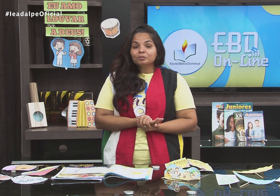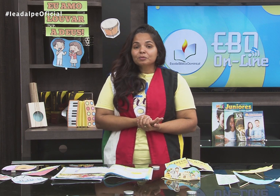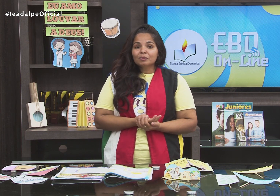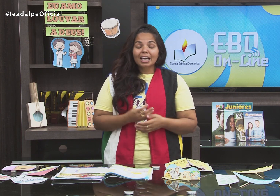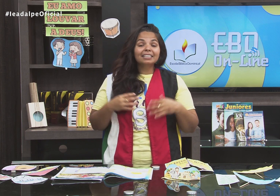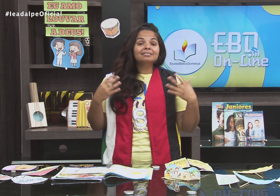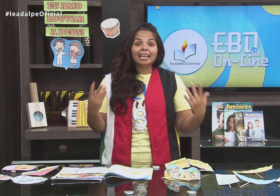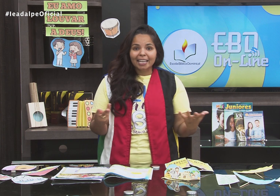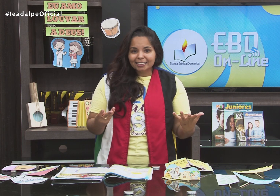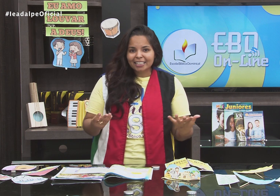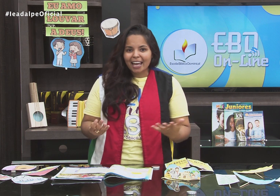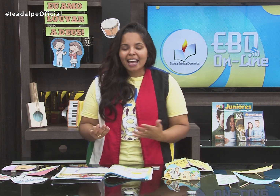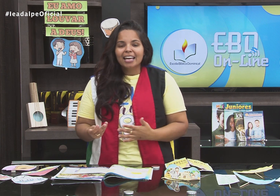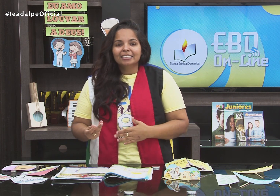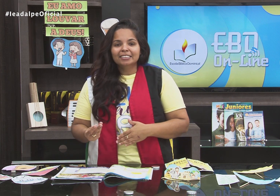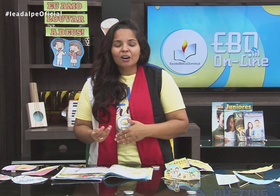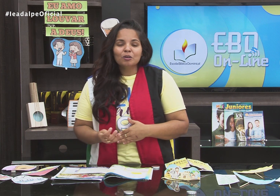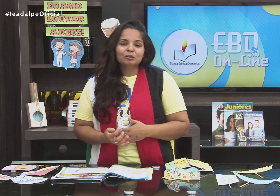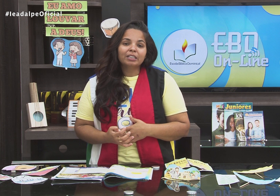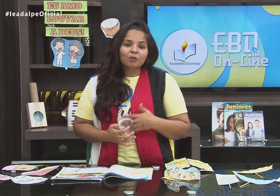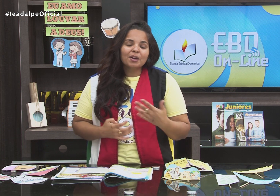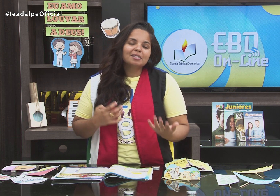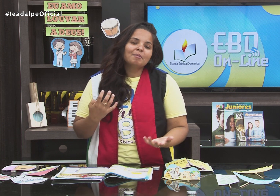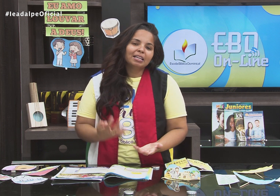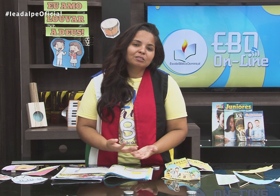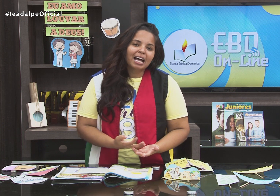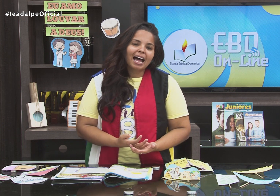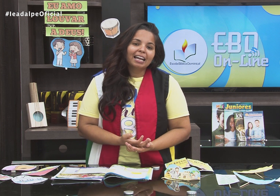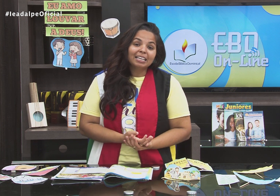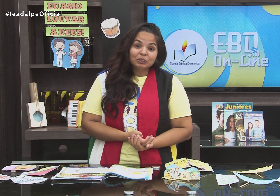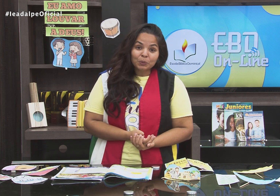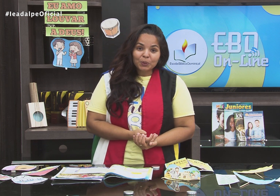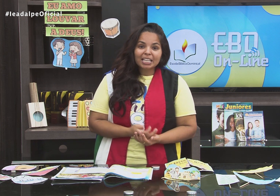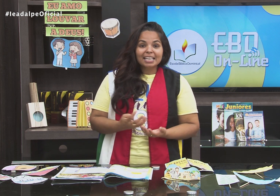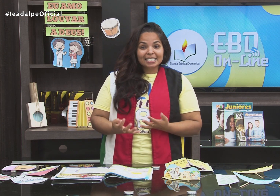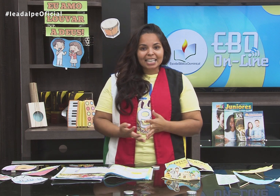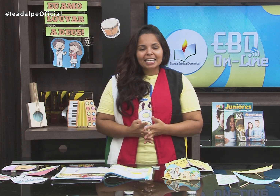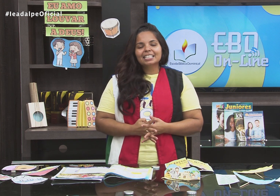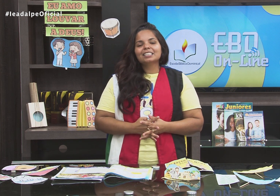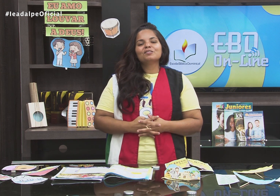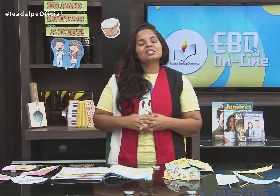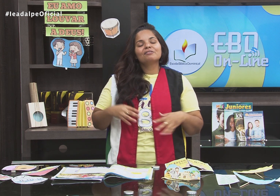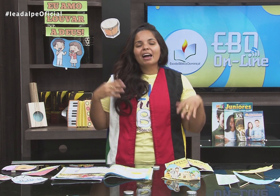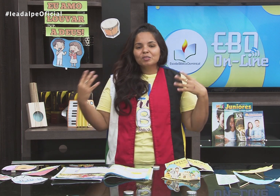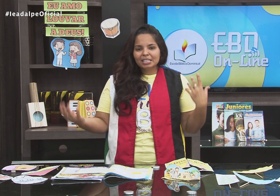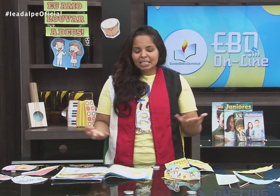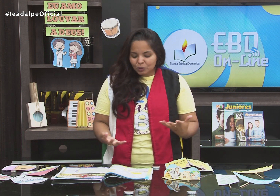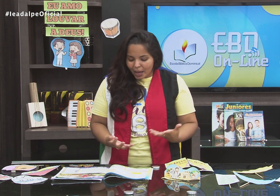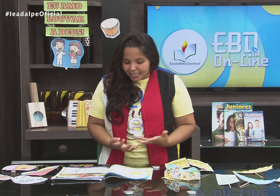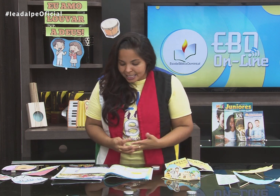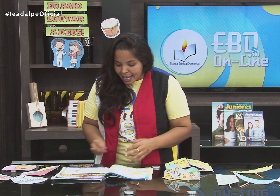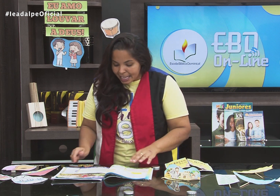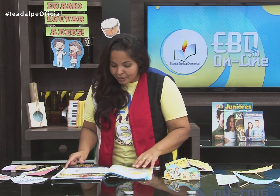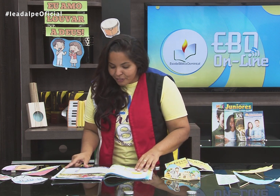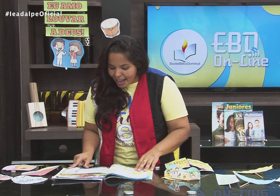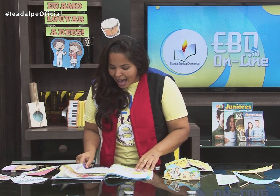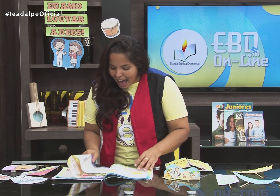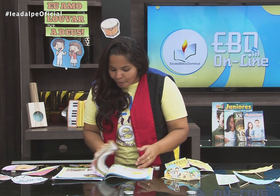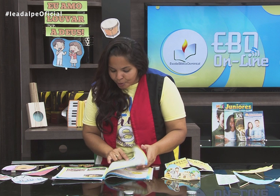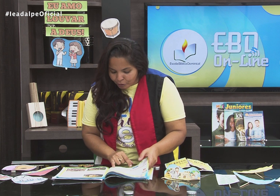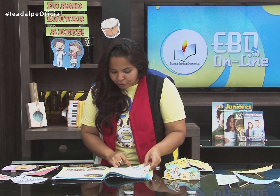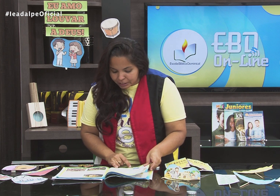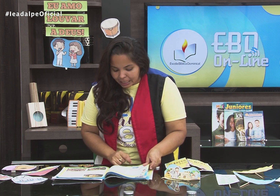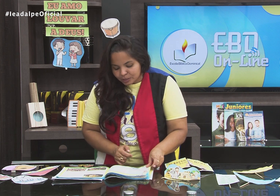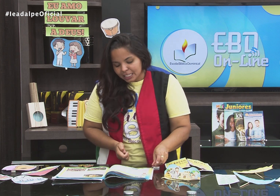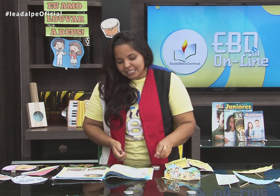não entendem, né? Não tem o conhecimento da leitura e da escrita. Então você vai auxiliando eles e vai